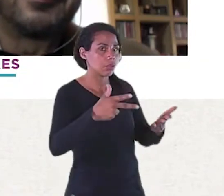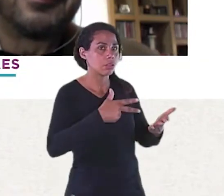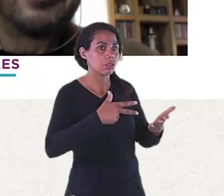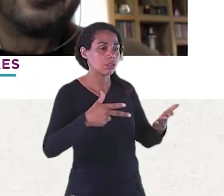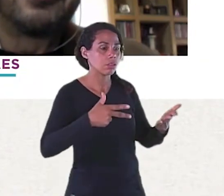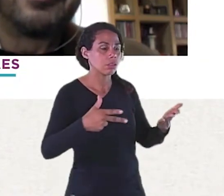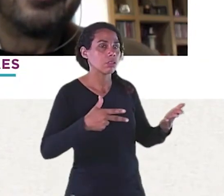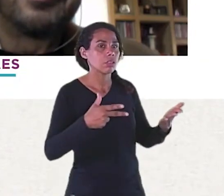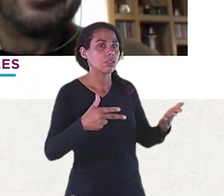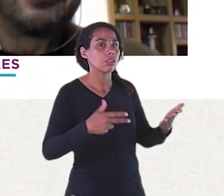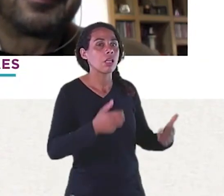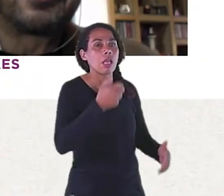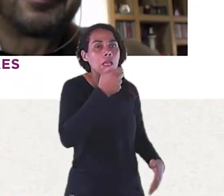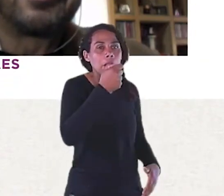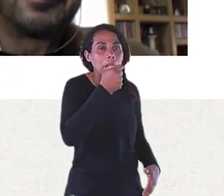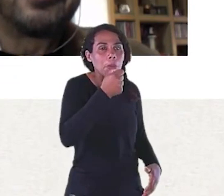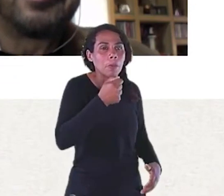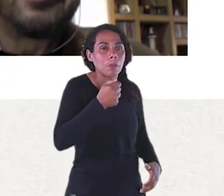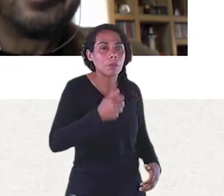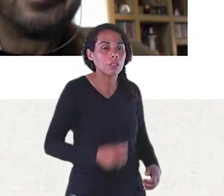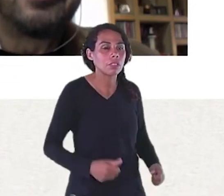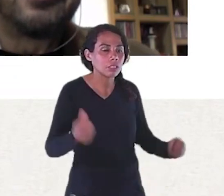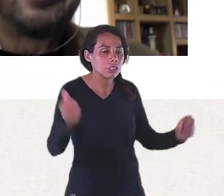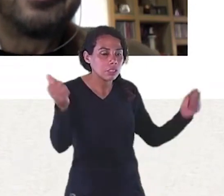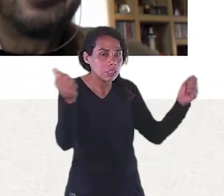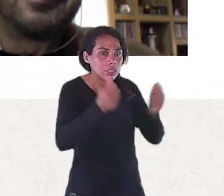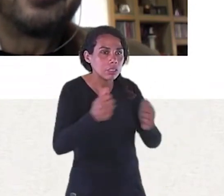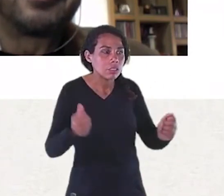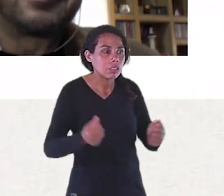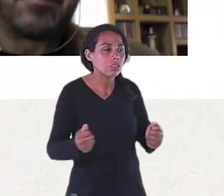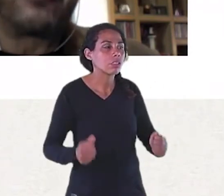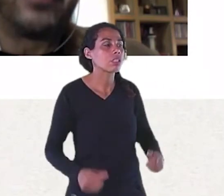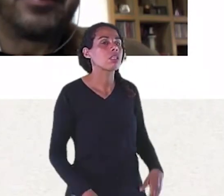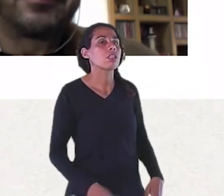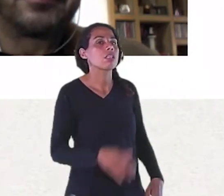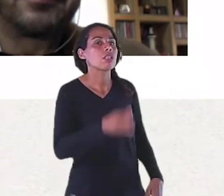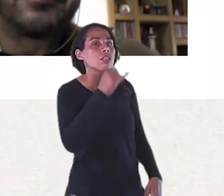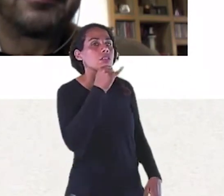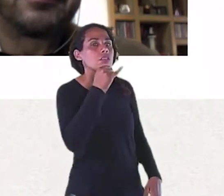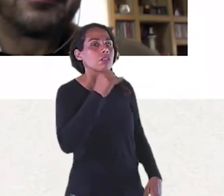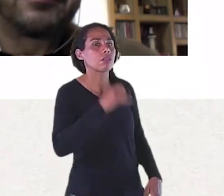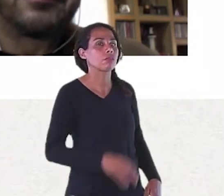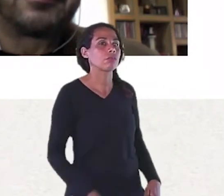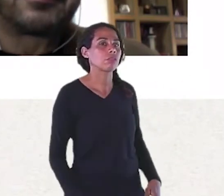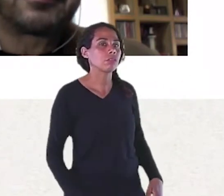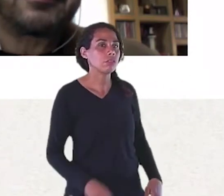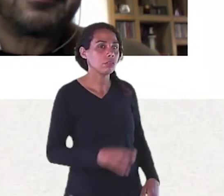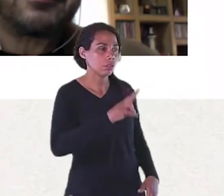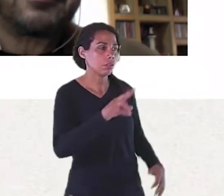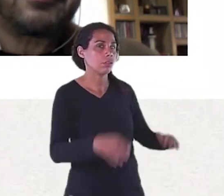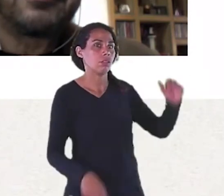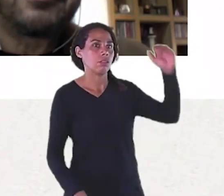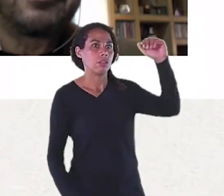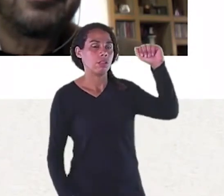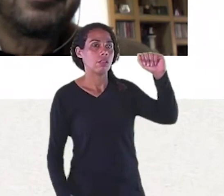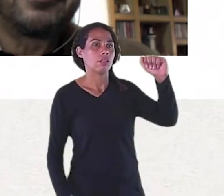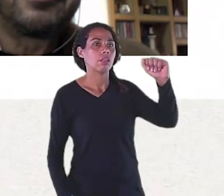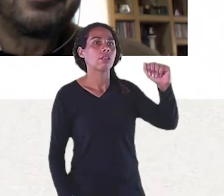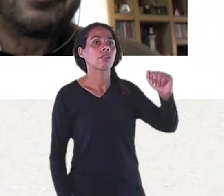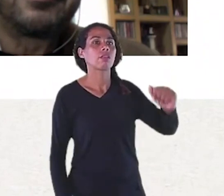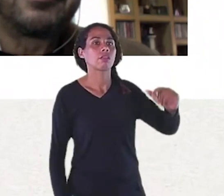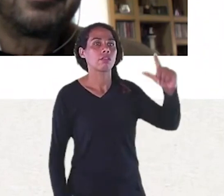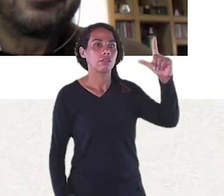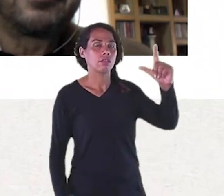Alfeta antigo Da Alfa Romeo Aquela beleza E fico pensando assim Eu acho que a meta Do design Hoje